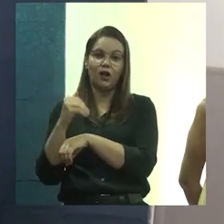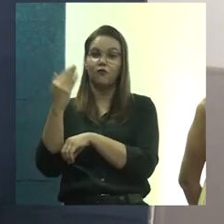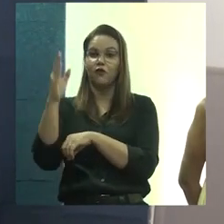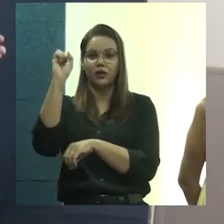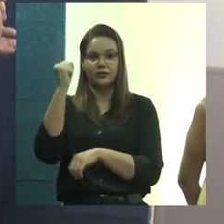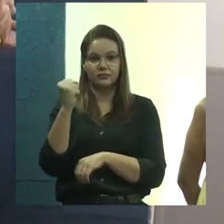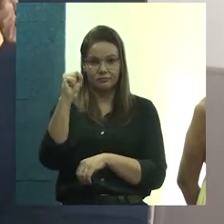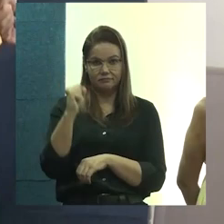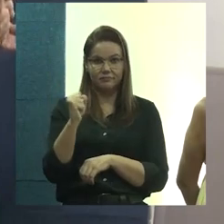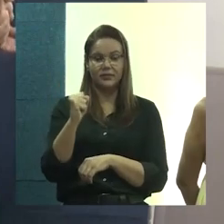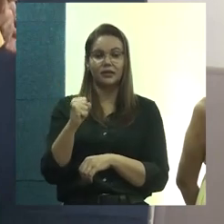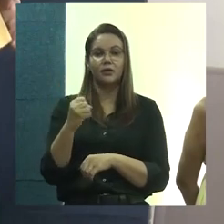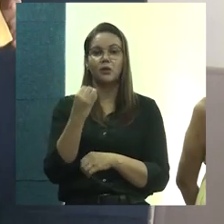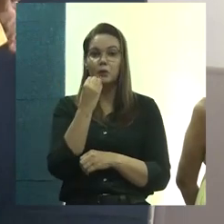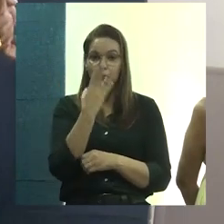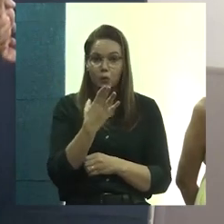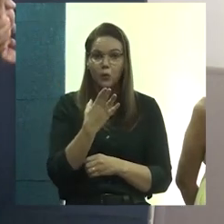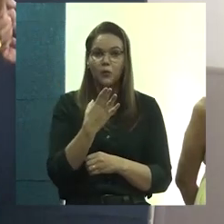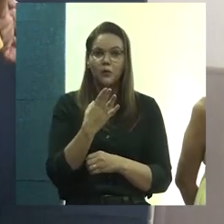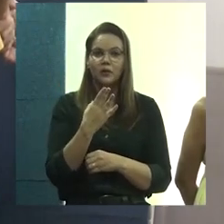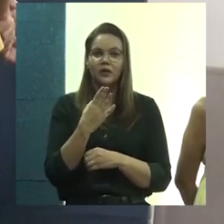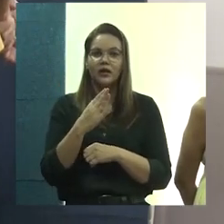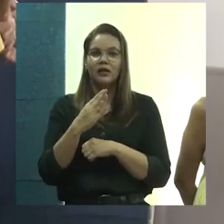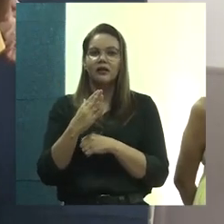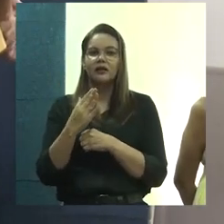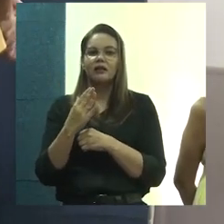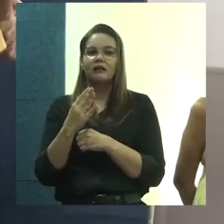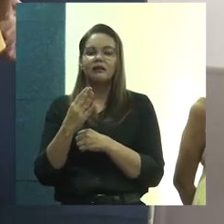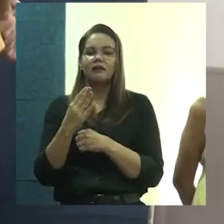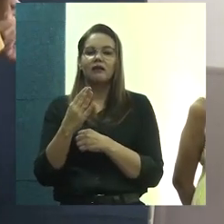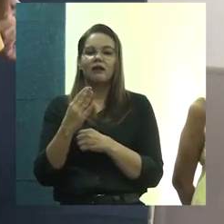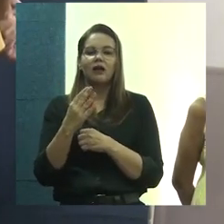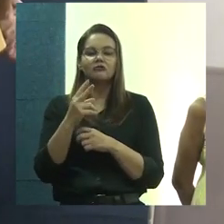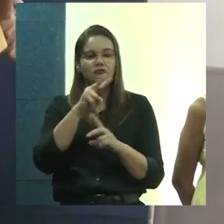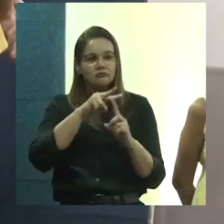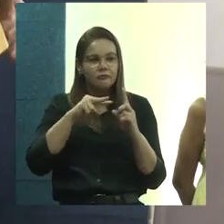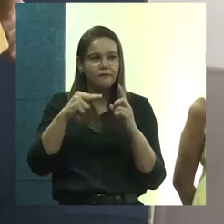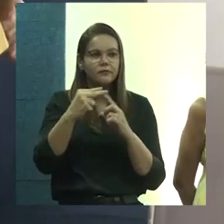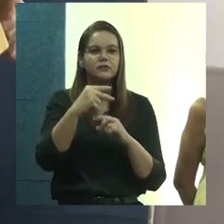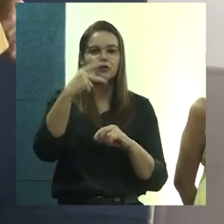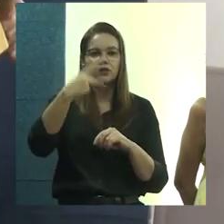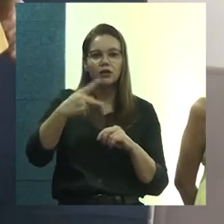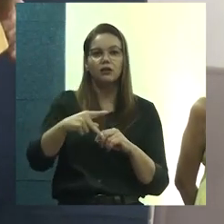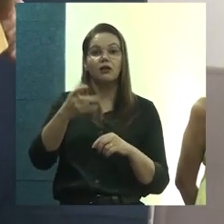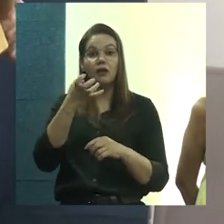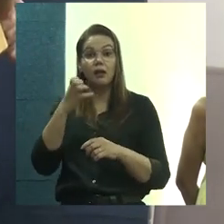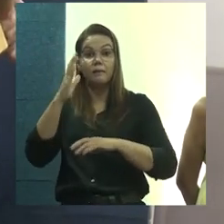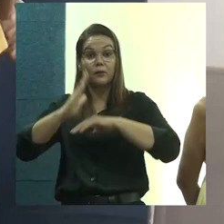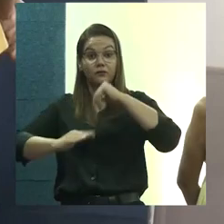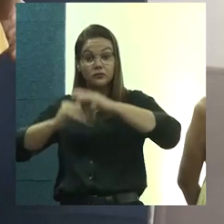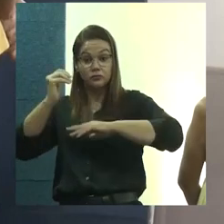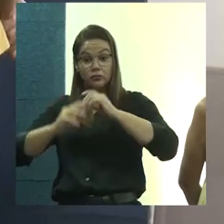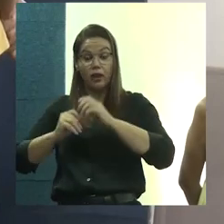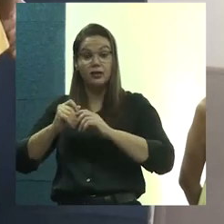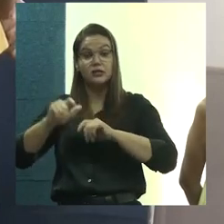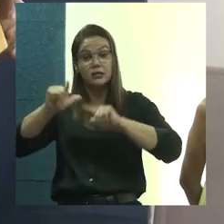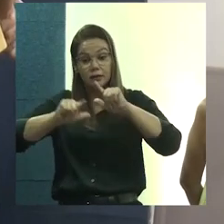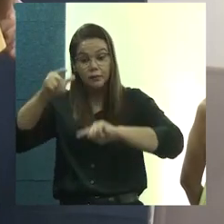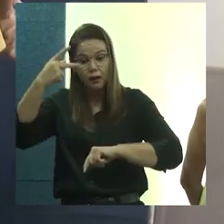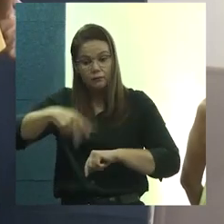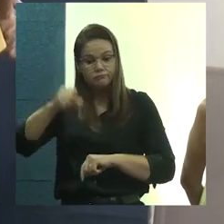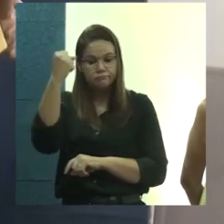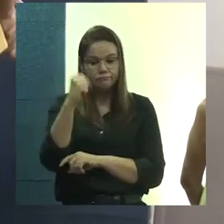sensível a gente estar olhando para isso. A gente quer profissionais que atuem no Estado e que a possibilidade de ir para outros lugares